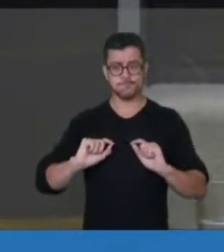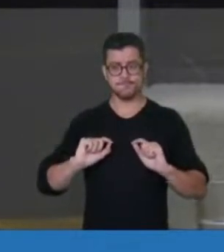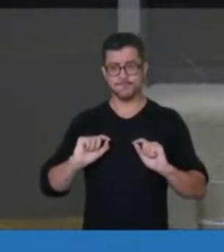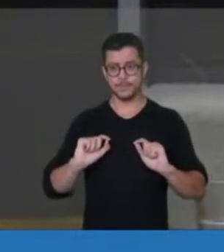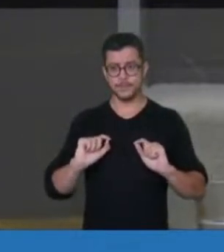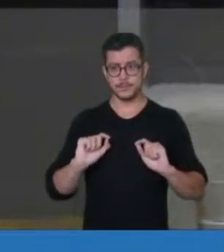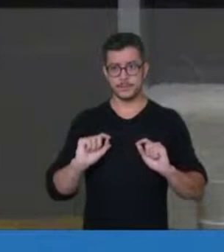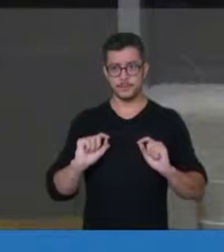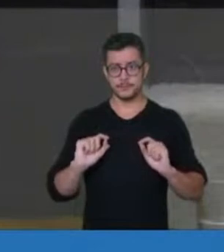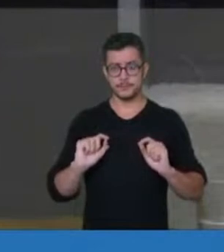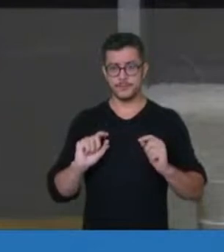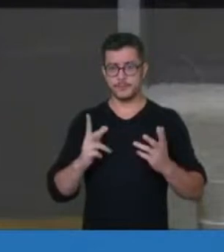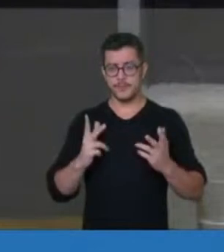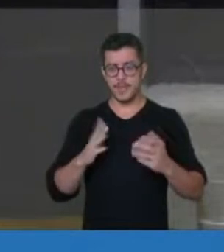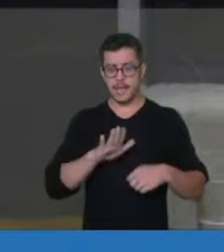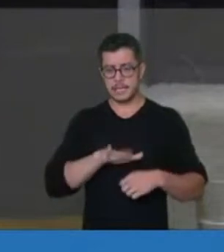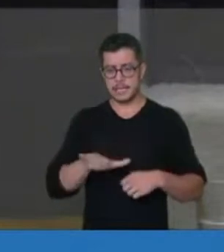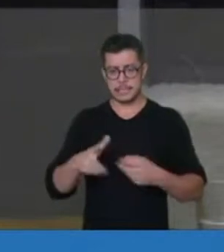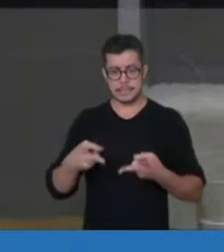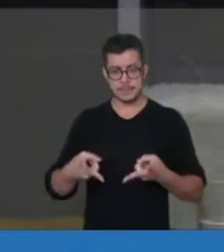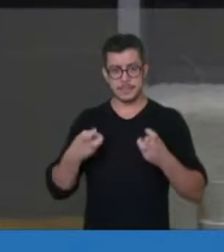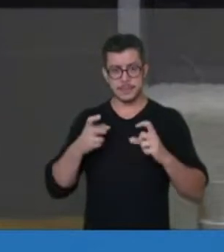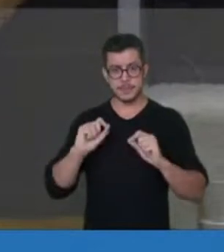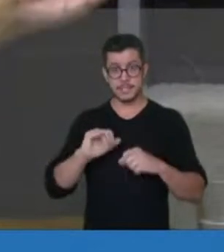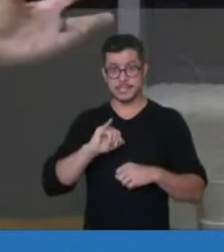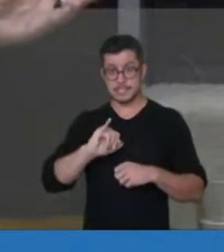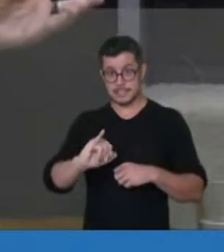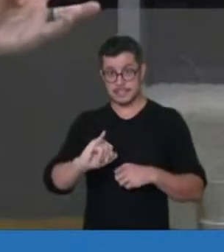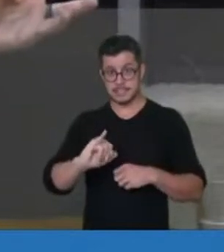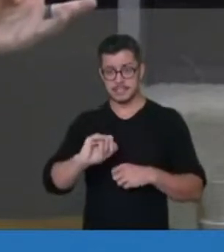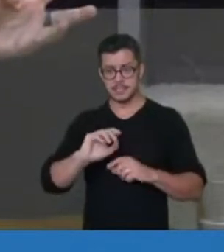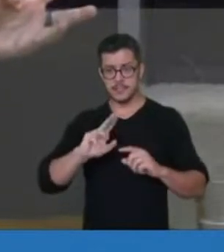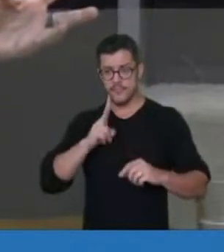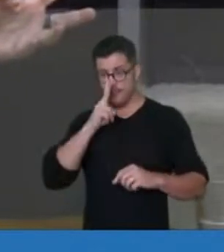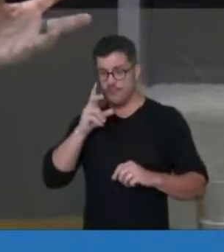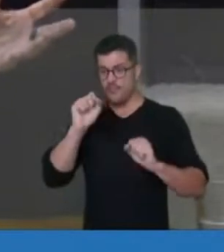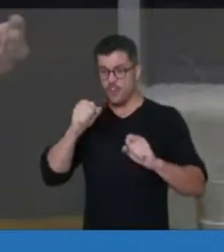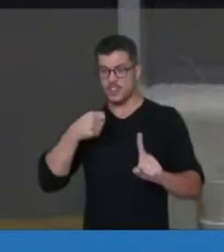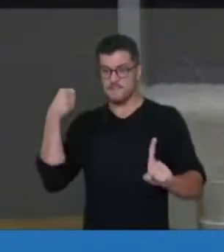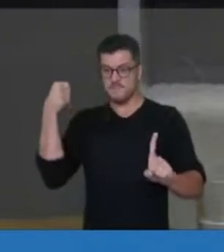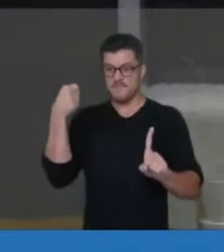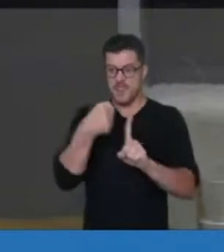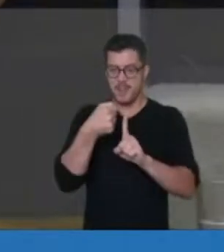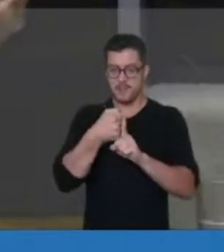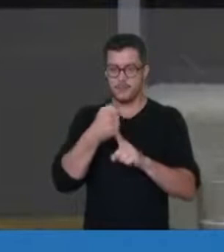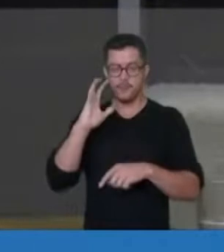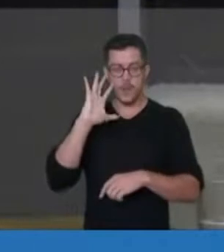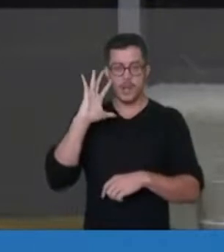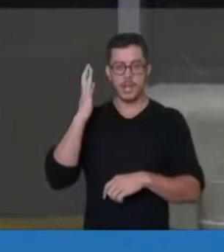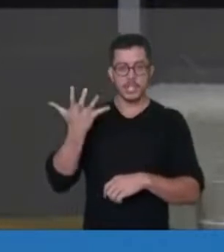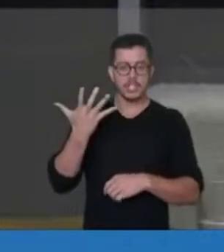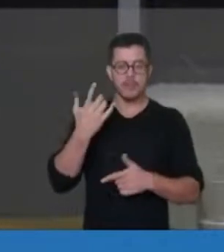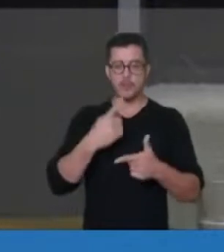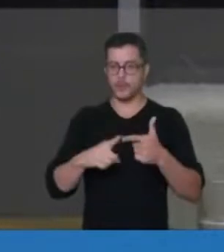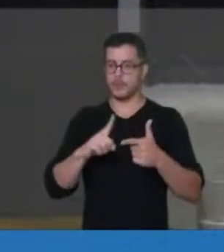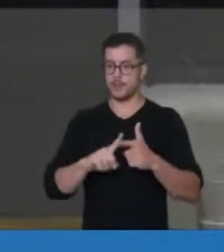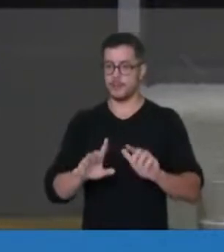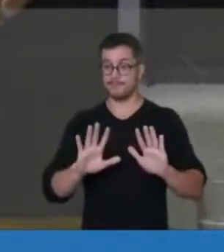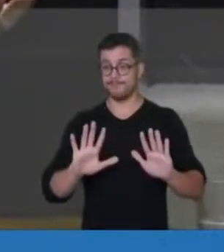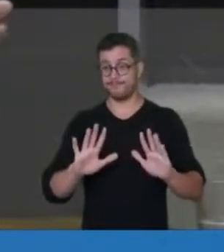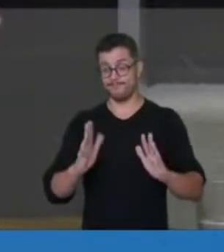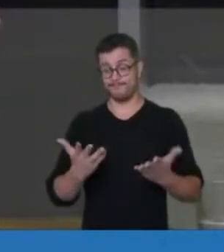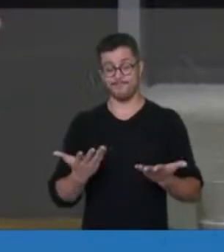a força pode resolver os problemas e os conflitos, ou seja, que é uma forma de resolução do conflito.